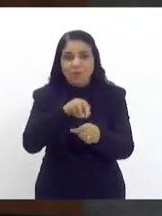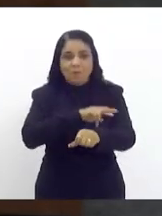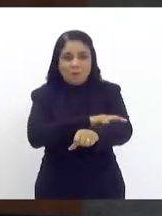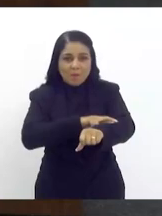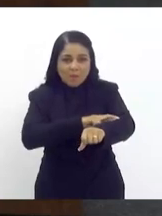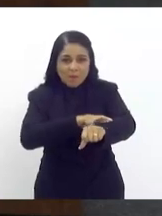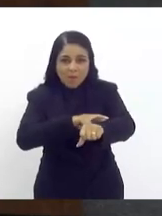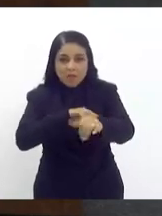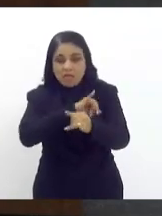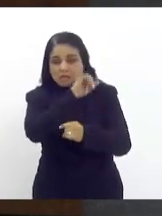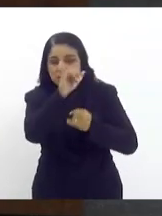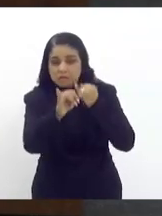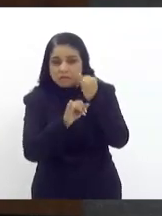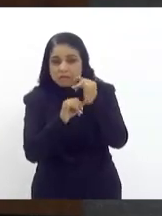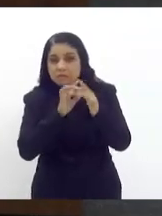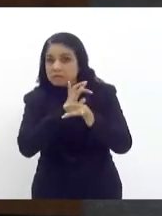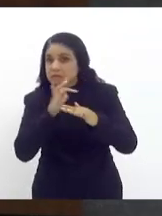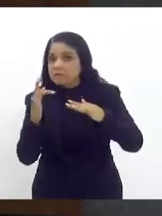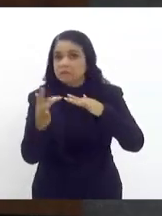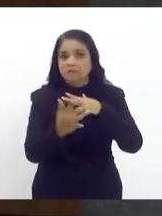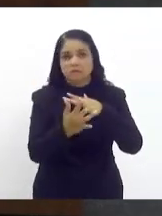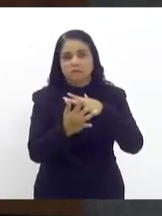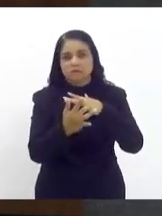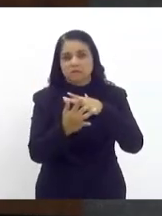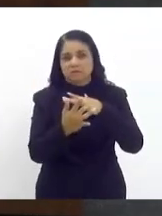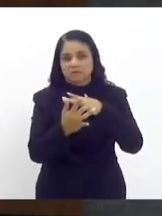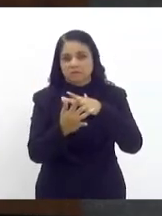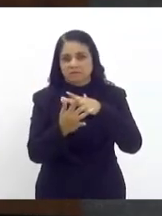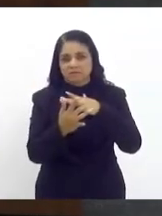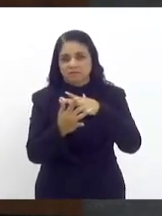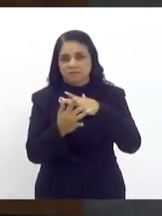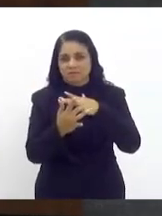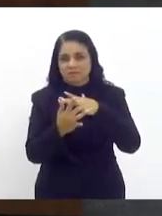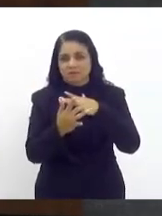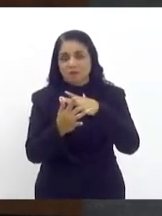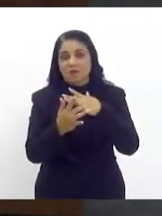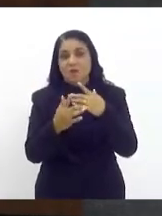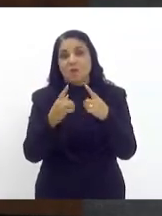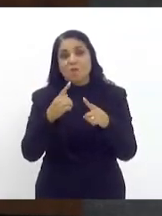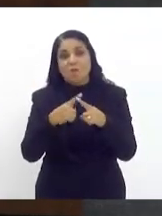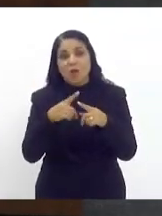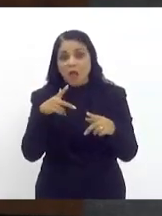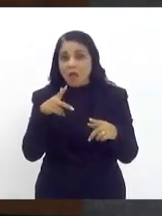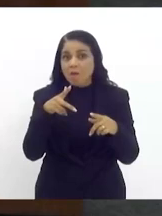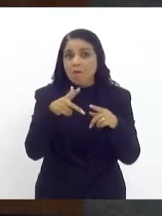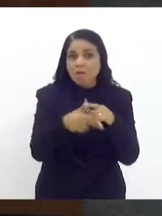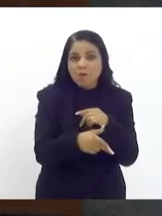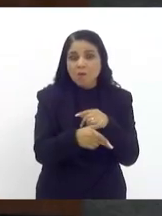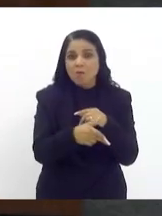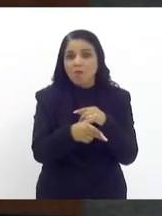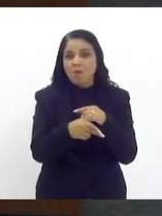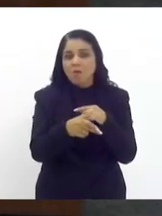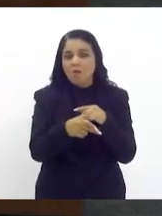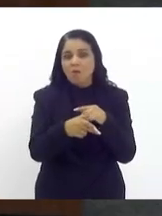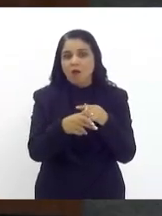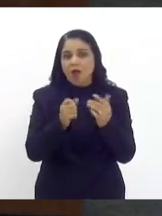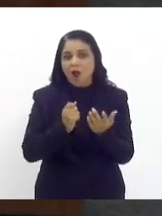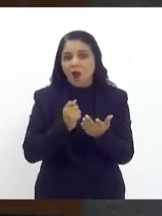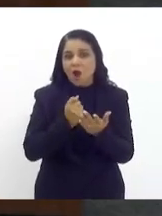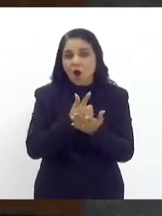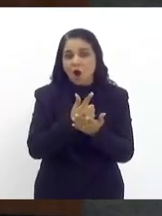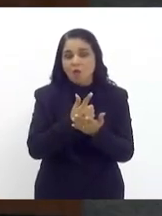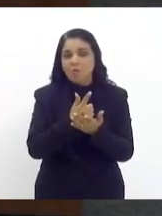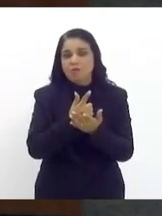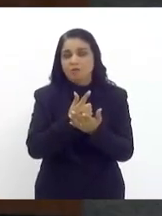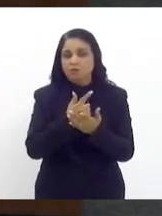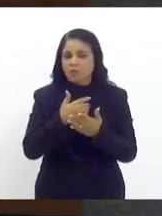sociais, simplesmente porque ela interrompeu a compra quando foi surpreendida com o pedido